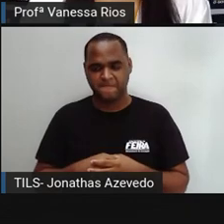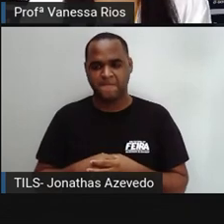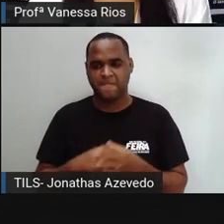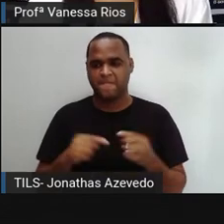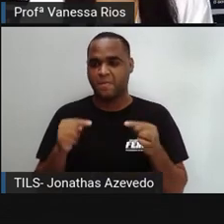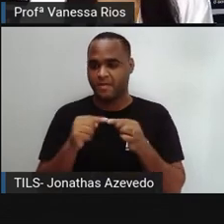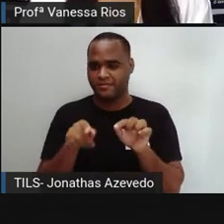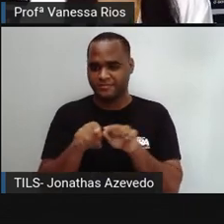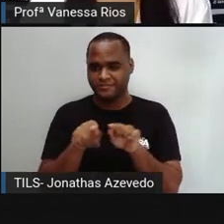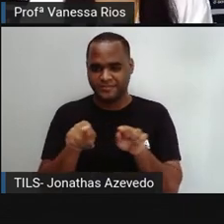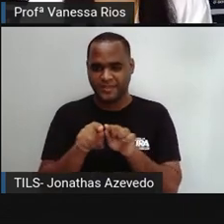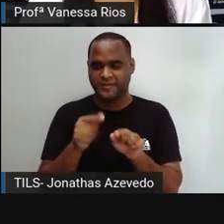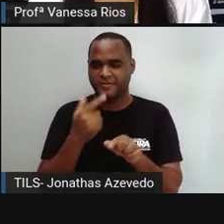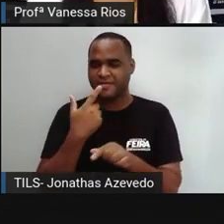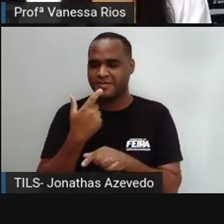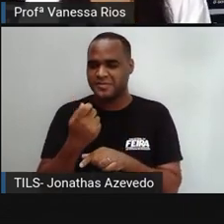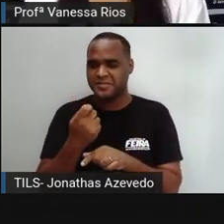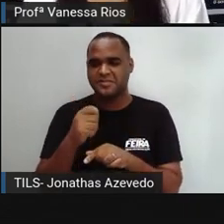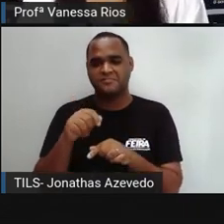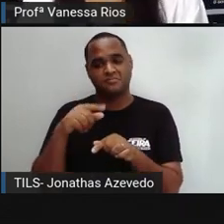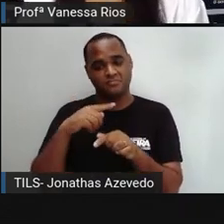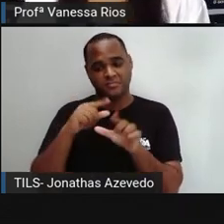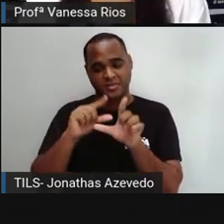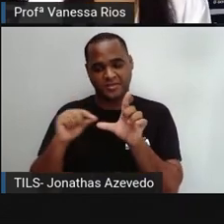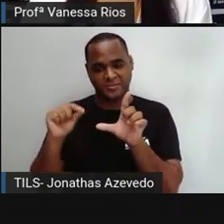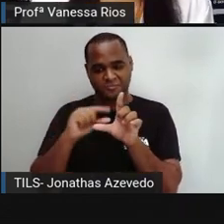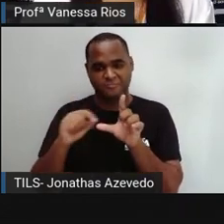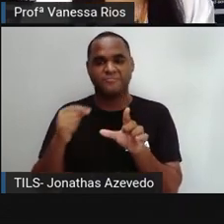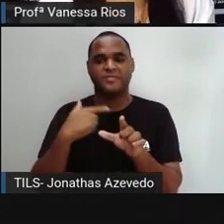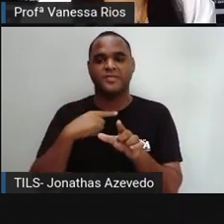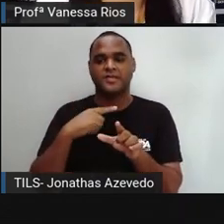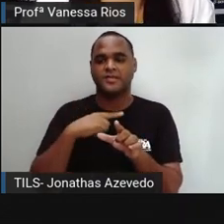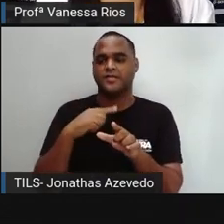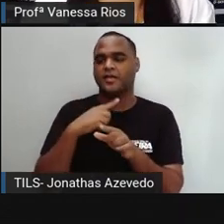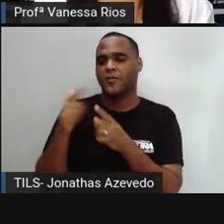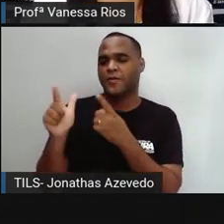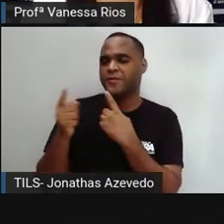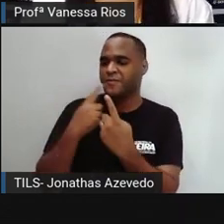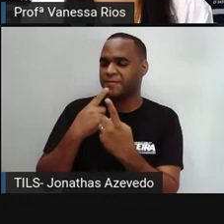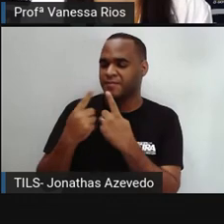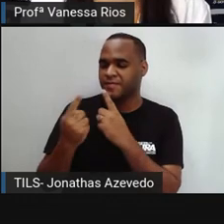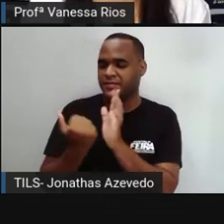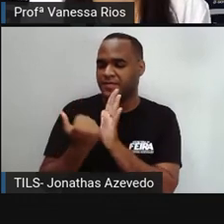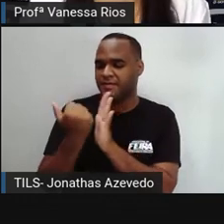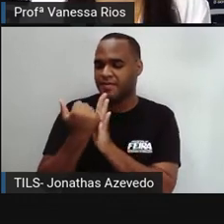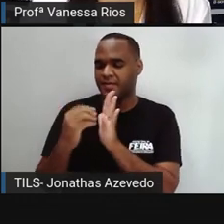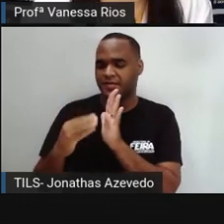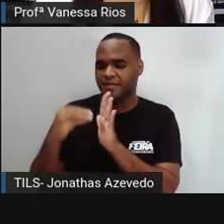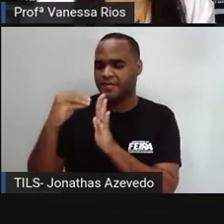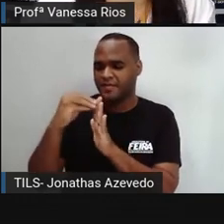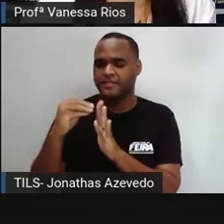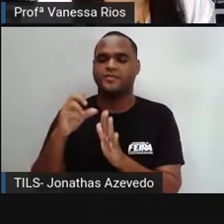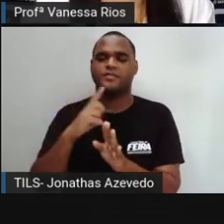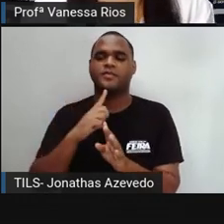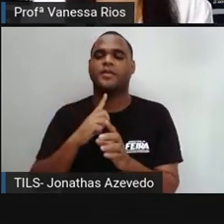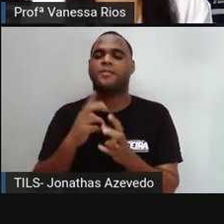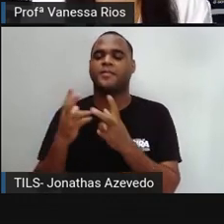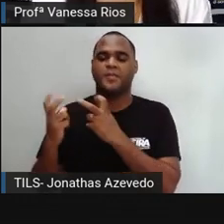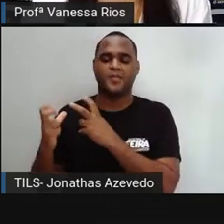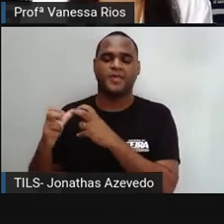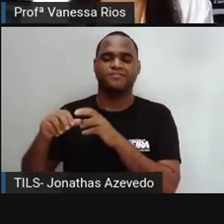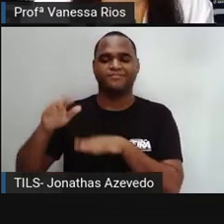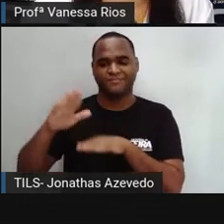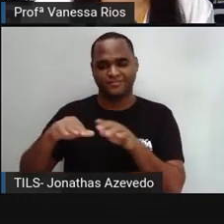link, a gente pode ter acesso a outras entrevistas que complementam as informações sobre gírias e a gente pode perceber essa